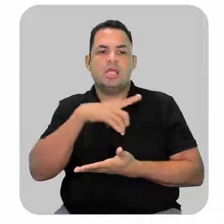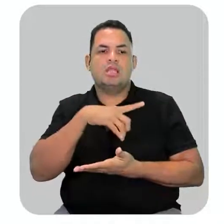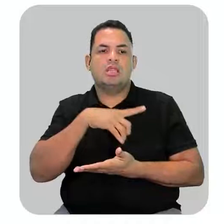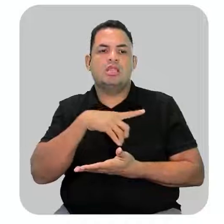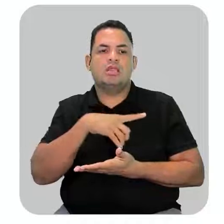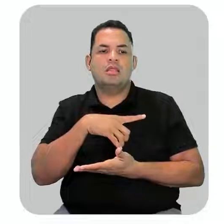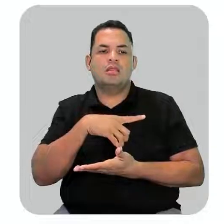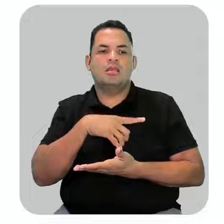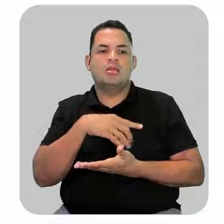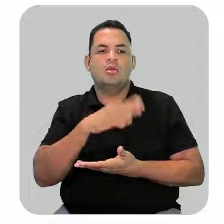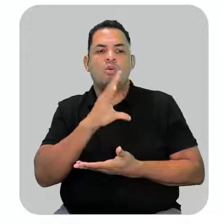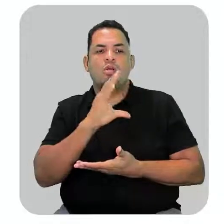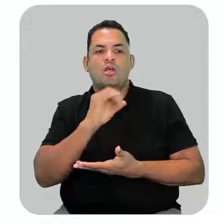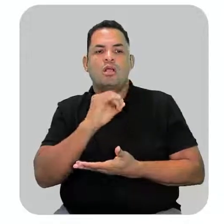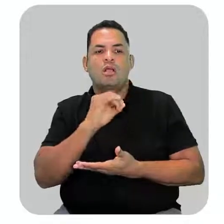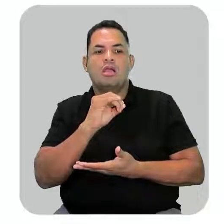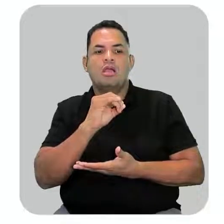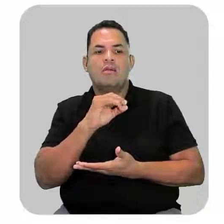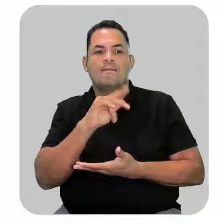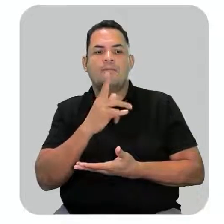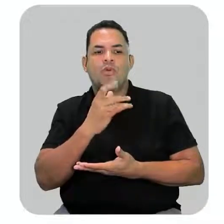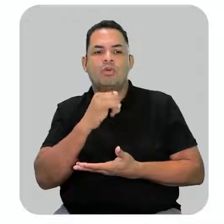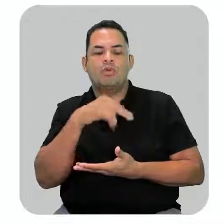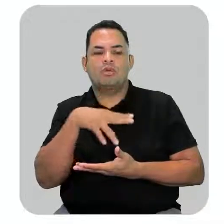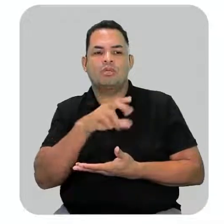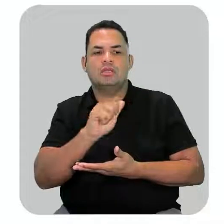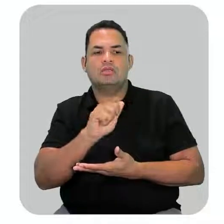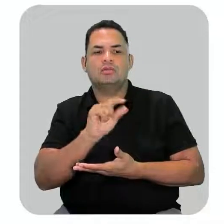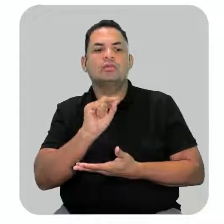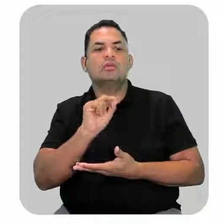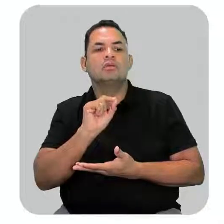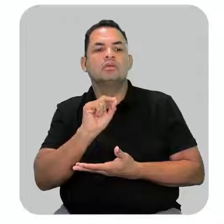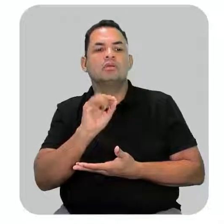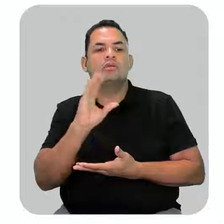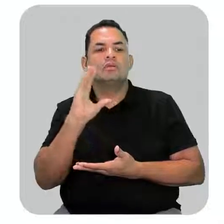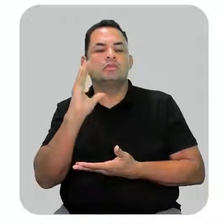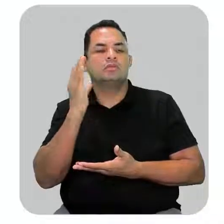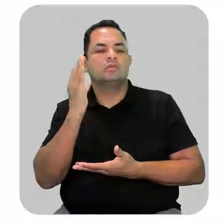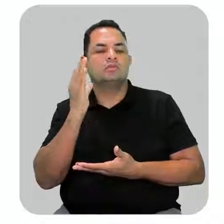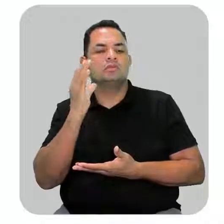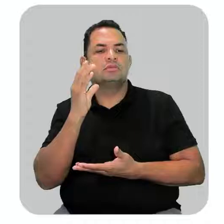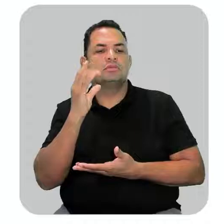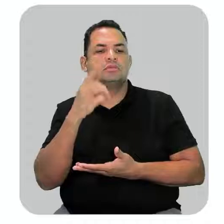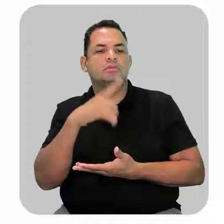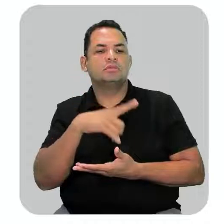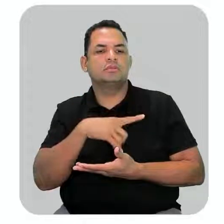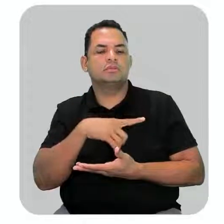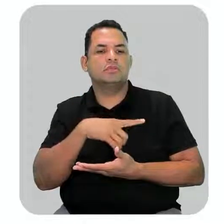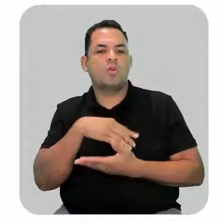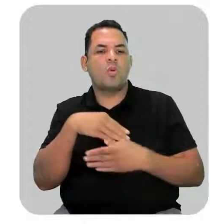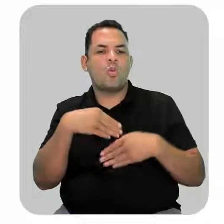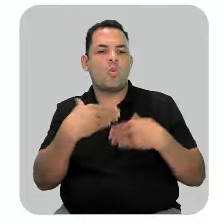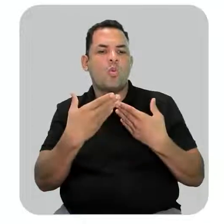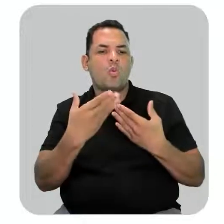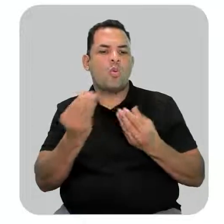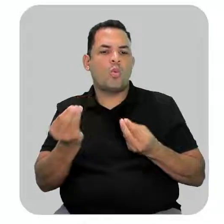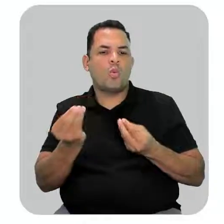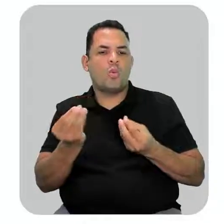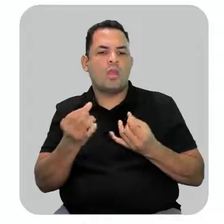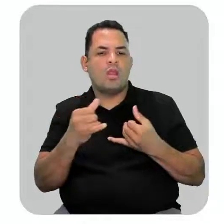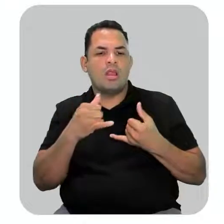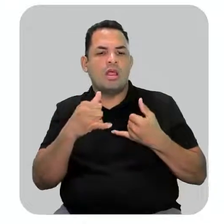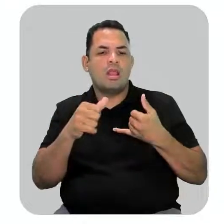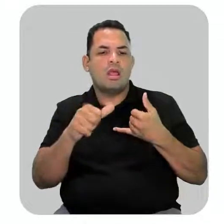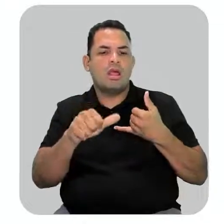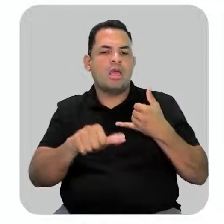gente está vendo aqui o que é uma carbonila e aí o que acontece? Nós vamos ter a carbonila, quando ela interagir com o